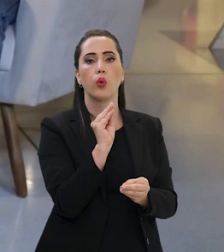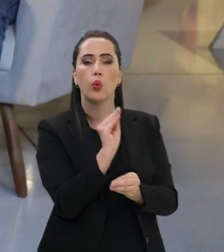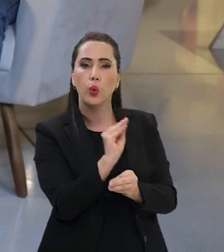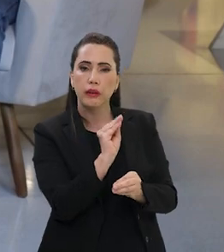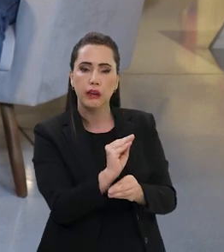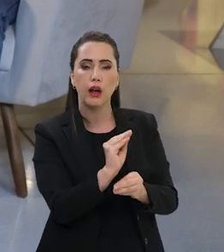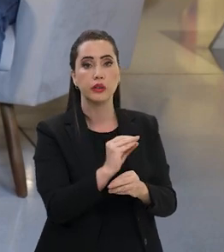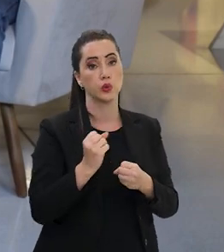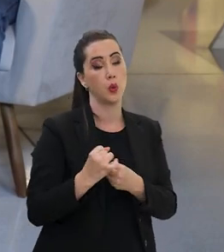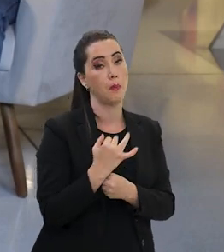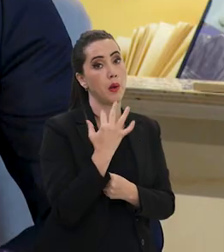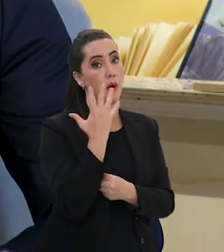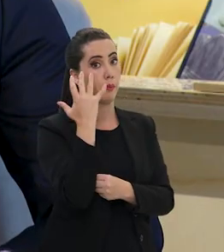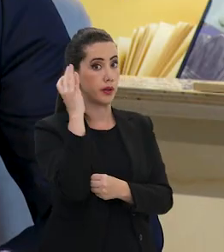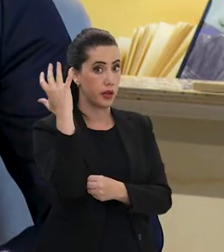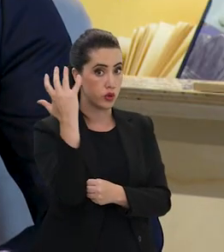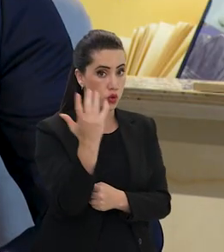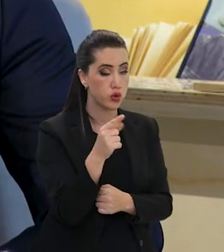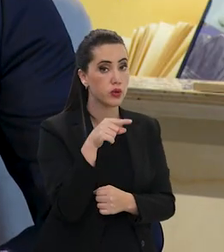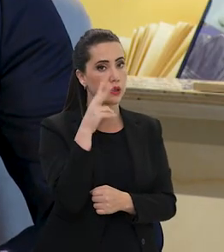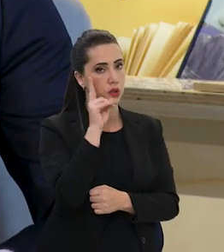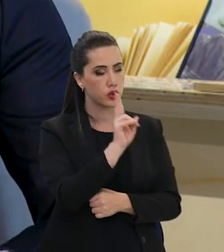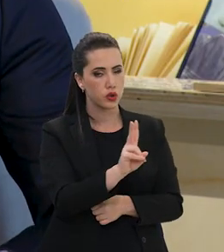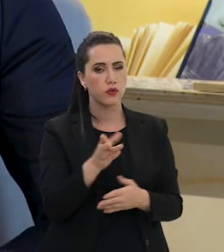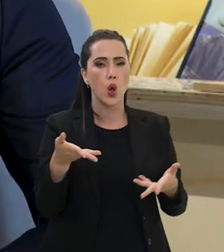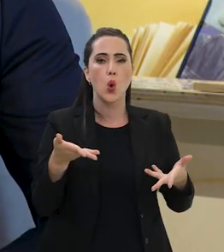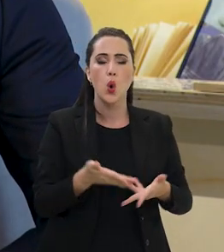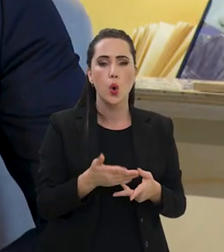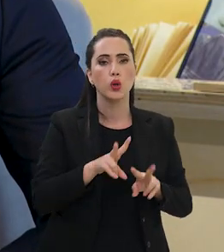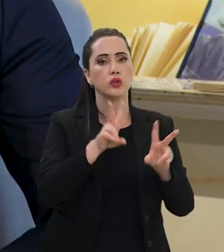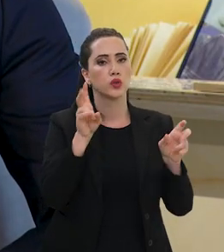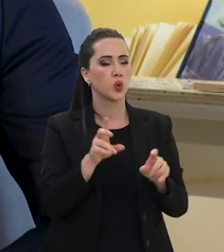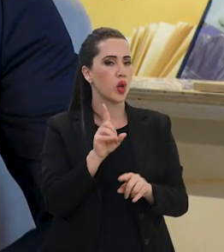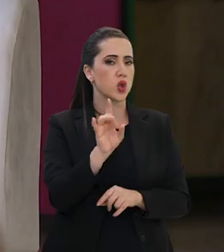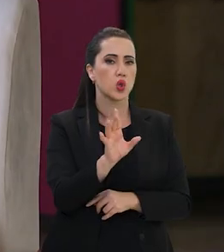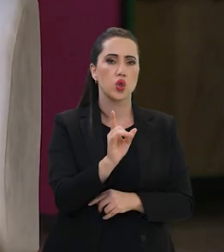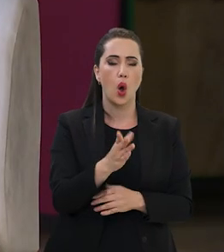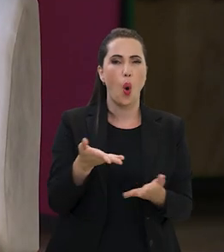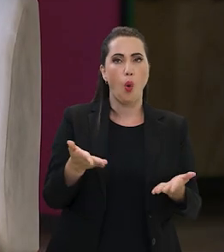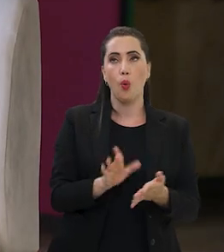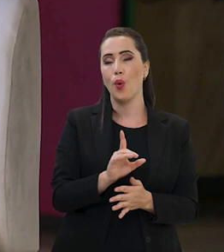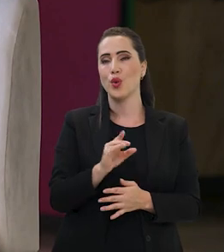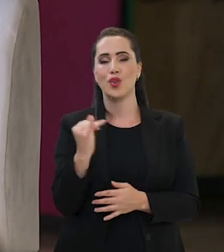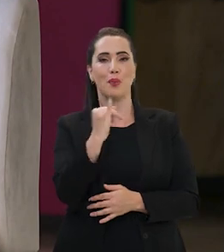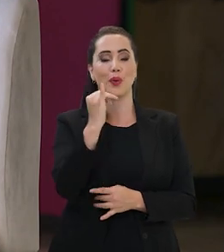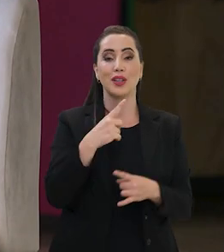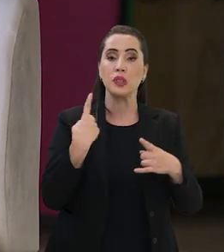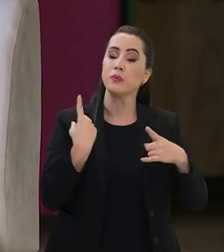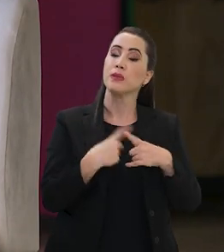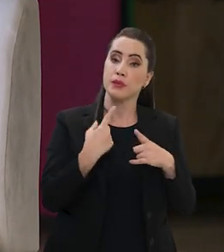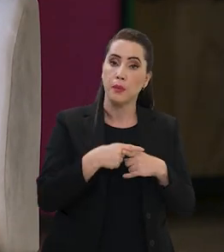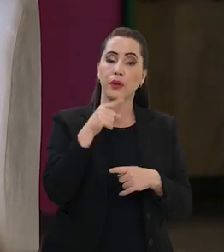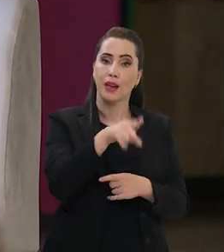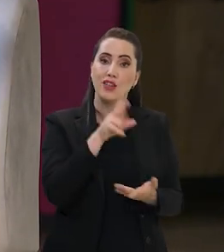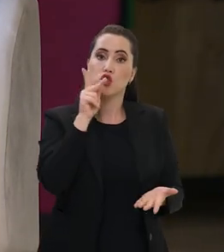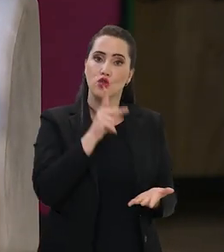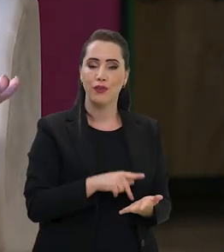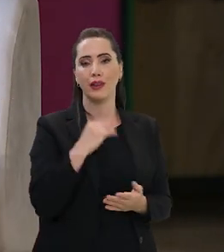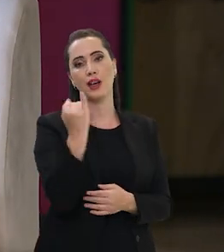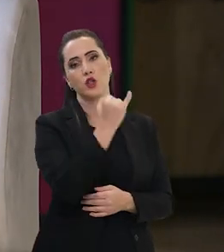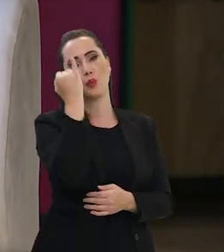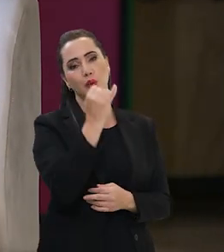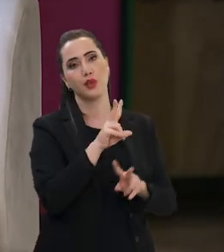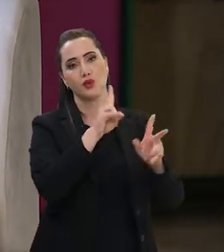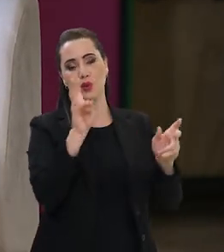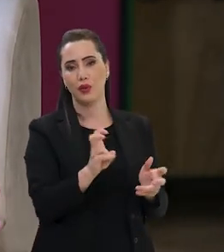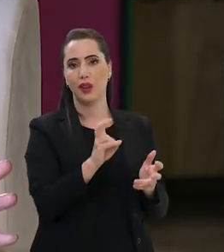respeitosa com o meio ambiente, está muito, eu diria, está muito em voga, não só como um modismo, mas porque realmente, sem sombra